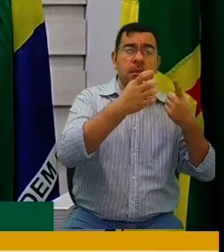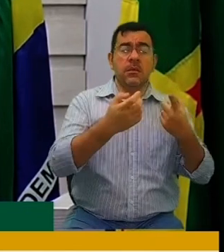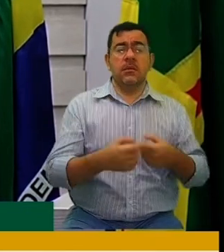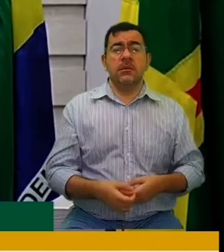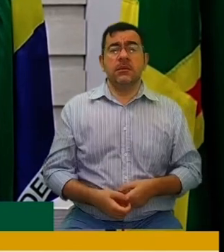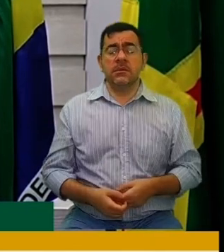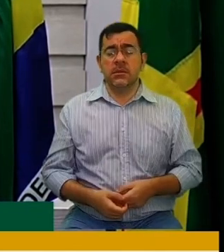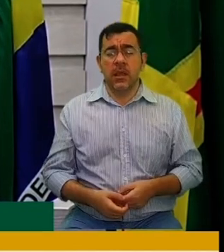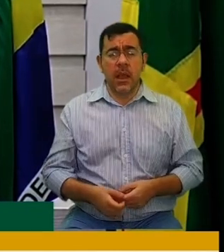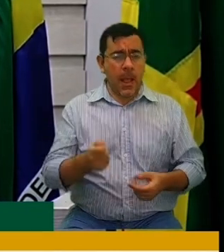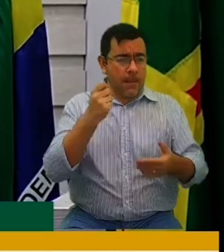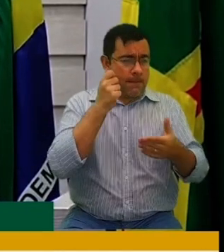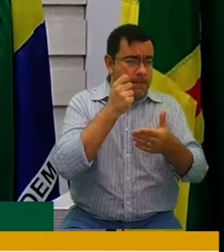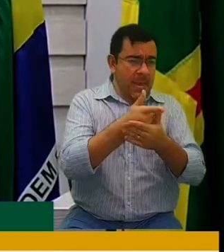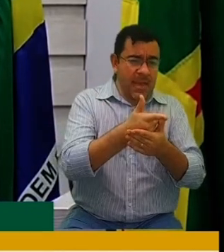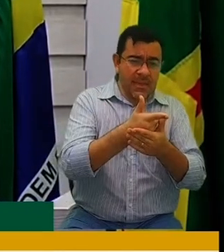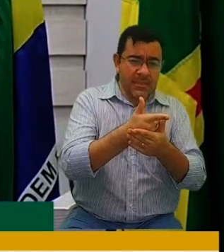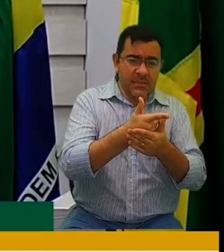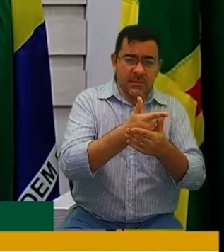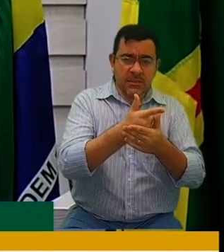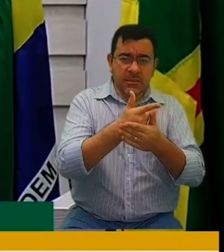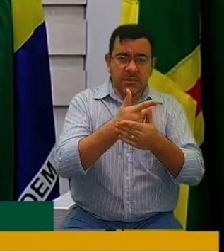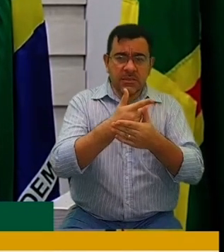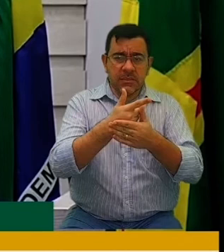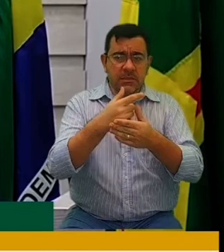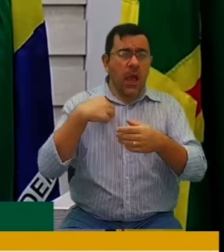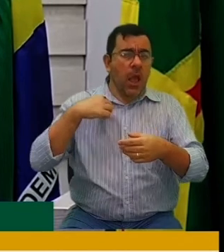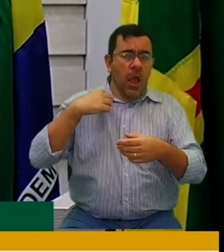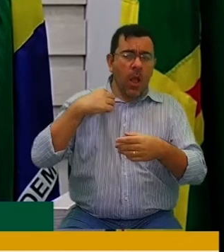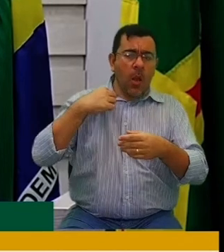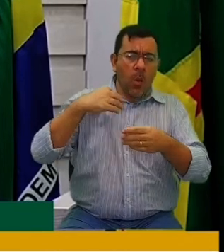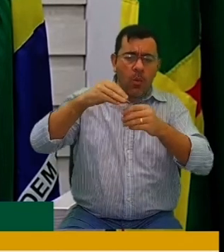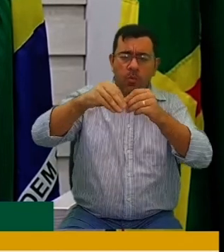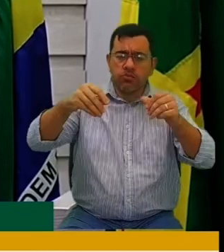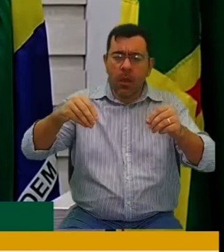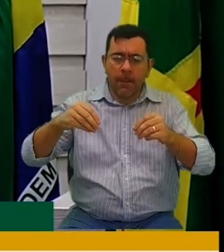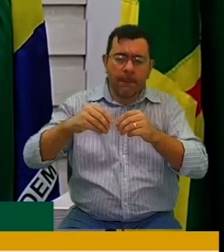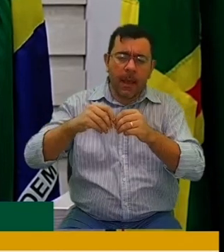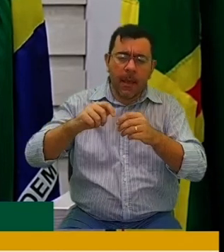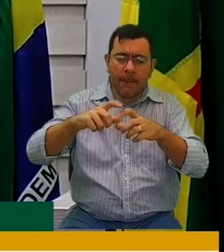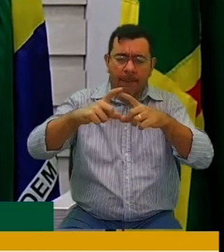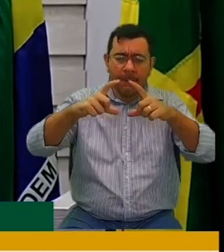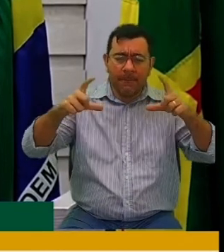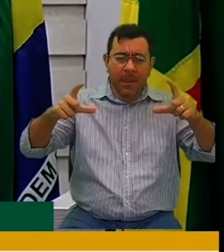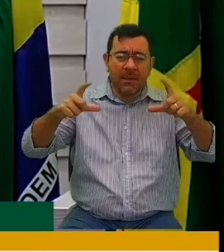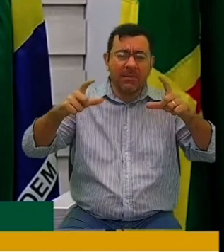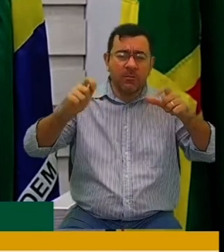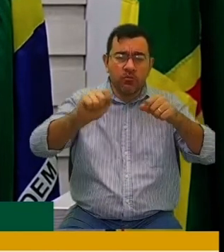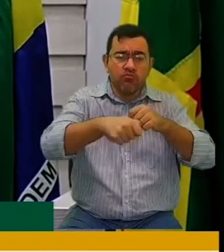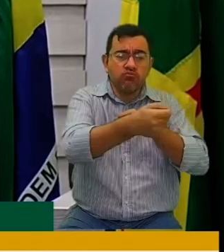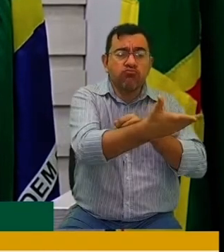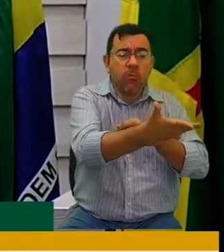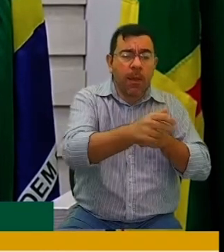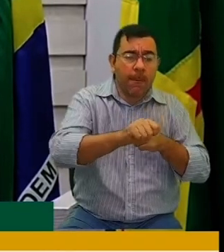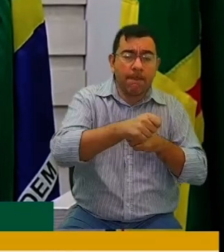doação de kits em choval para gestantes de baixa renda residentes no nosso município de Carapicuíba.